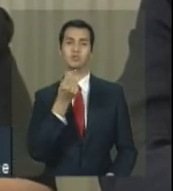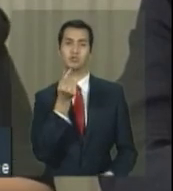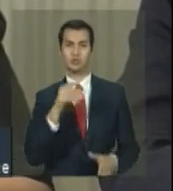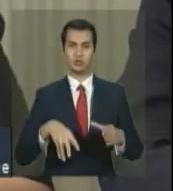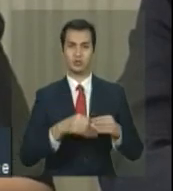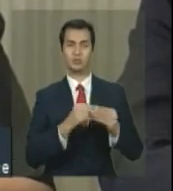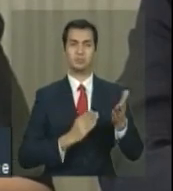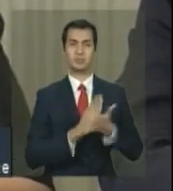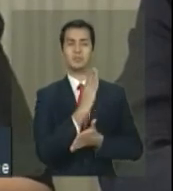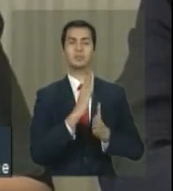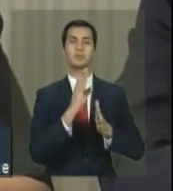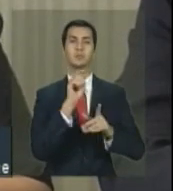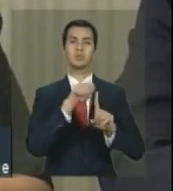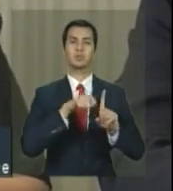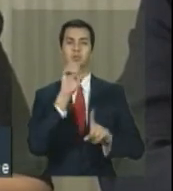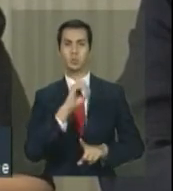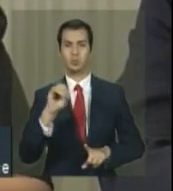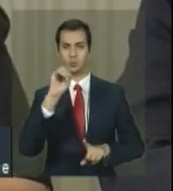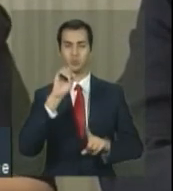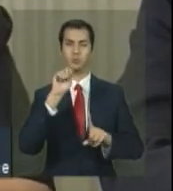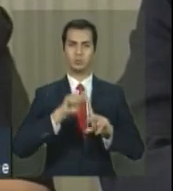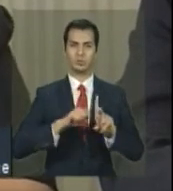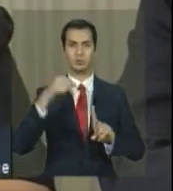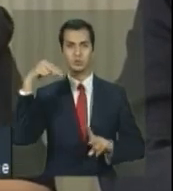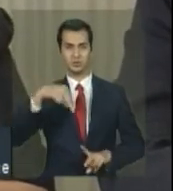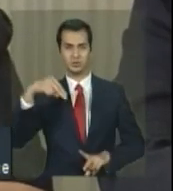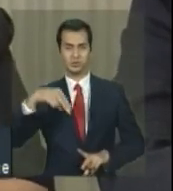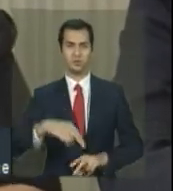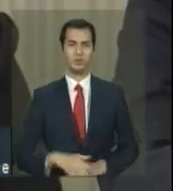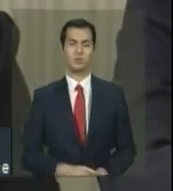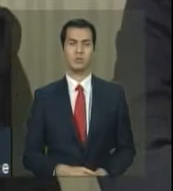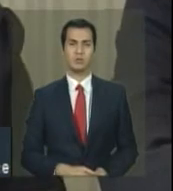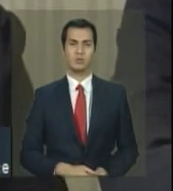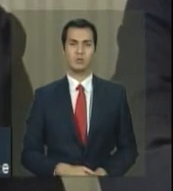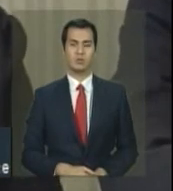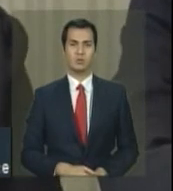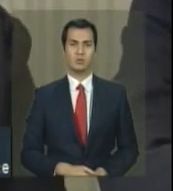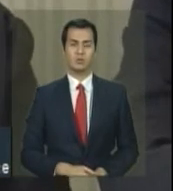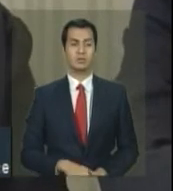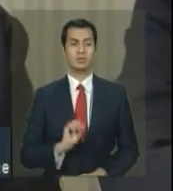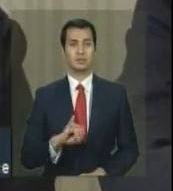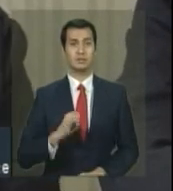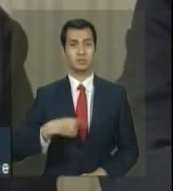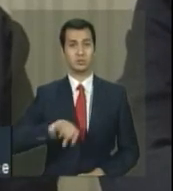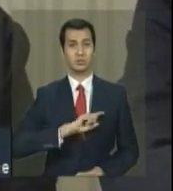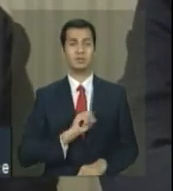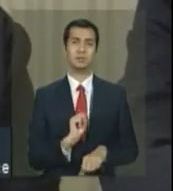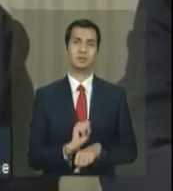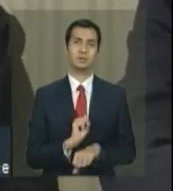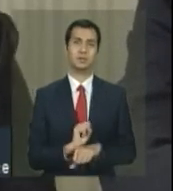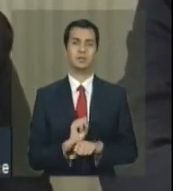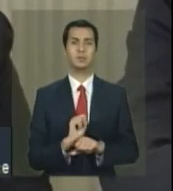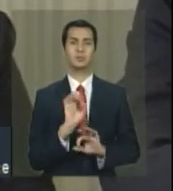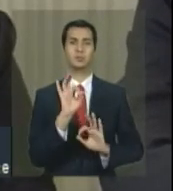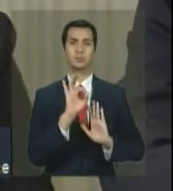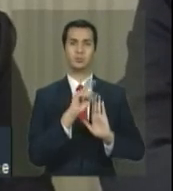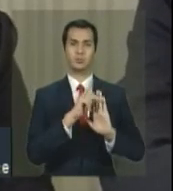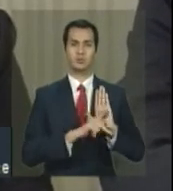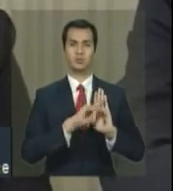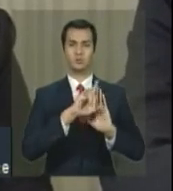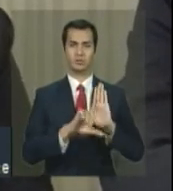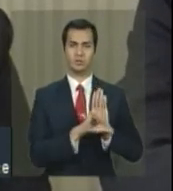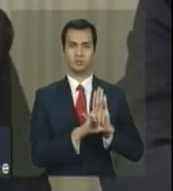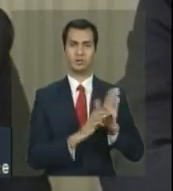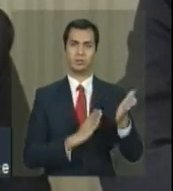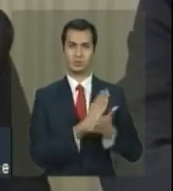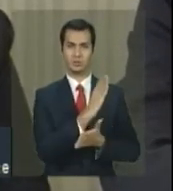antes delas serem aprovadas, nós, na expectativa de que elas fossem aprovadas, porque se a gente fosse esperar o projeto de lei ser aprovado, eu queria te explicar, na verdade, que